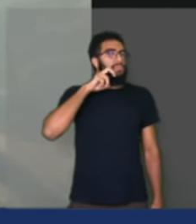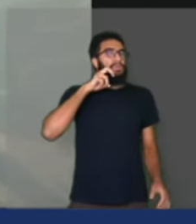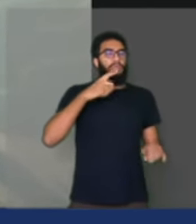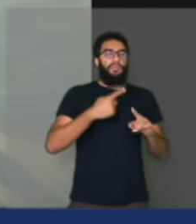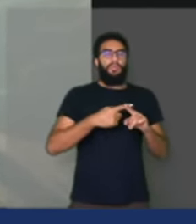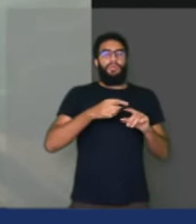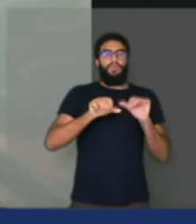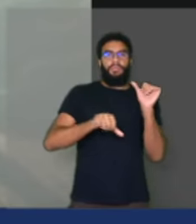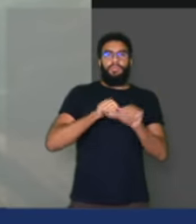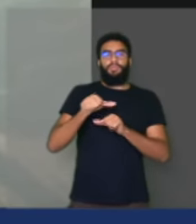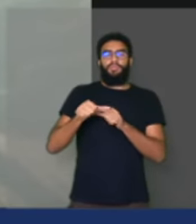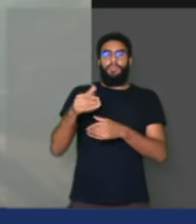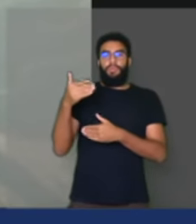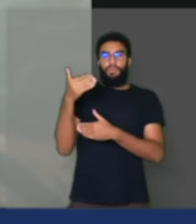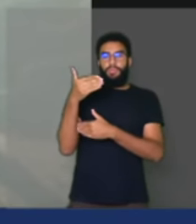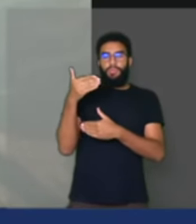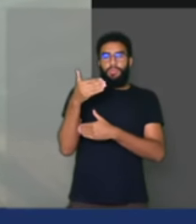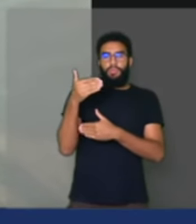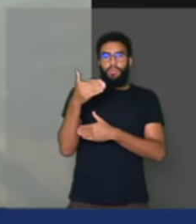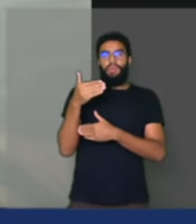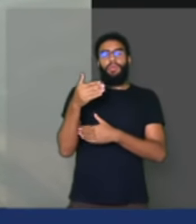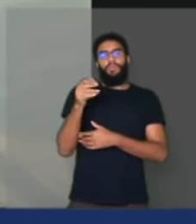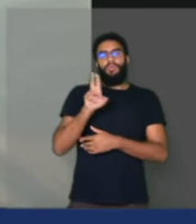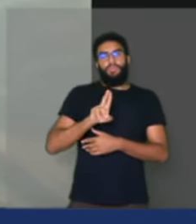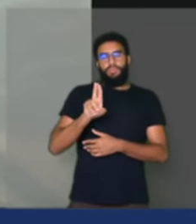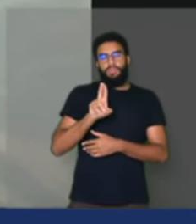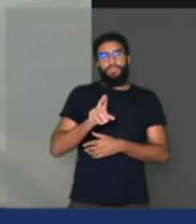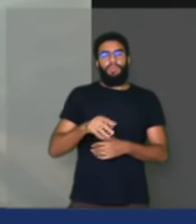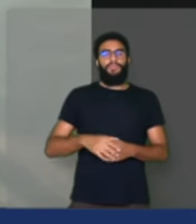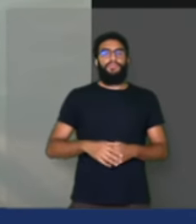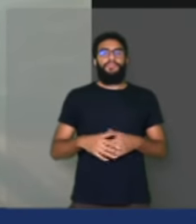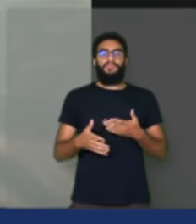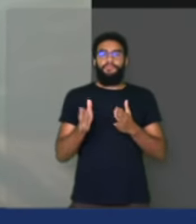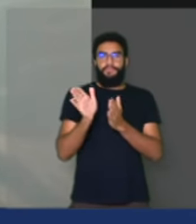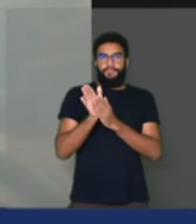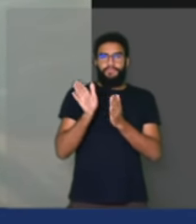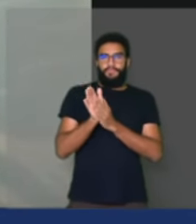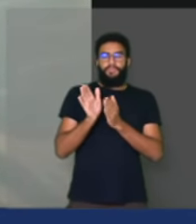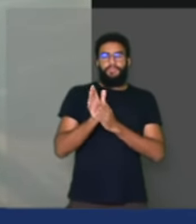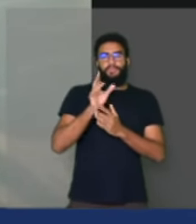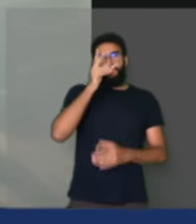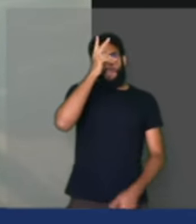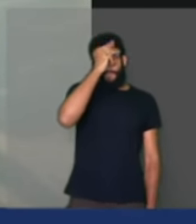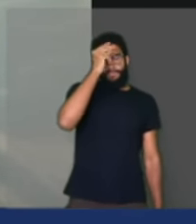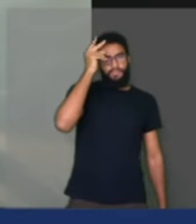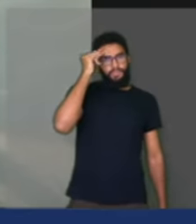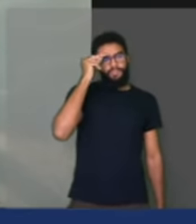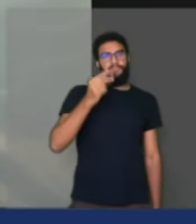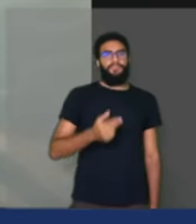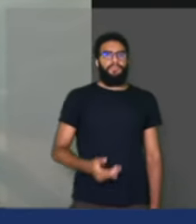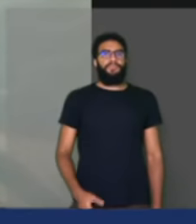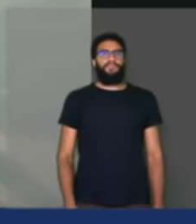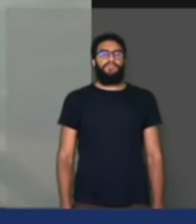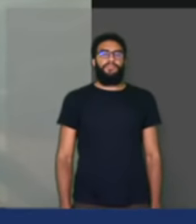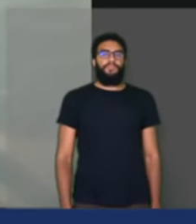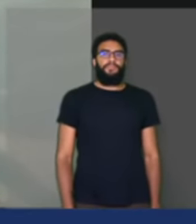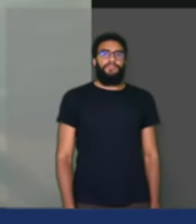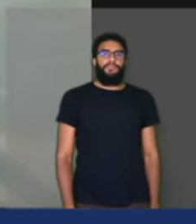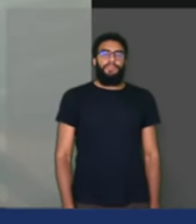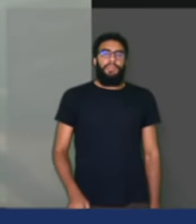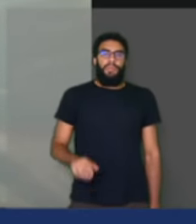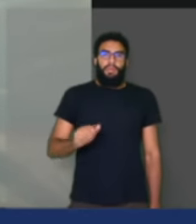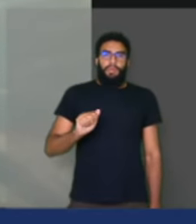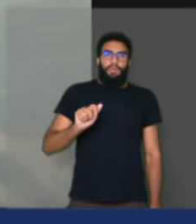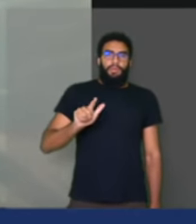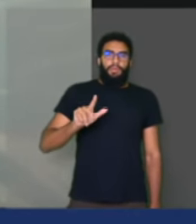disposição da Justiça para ser utilizado como hospital de campanha. Então, parabéns ao nosso prefeito, o prefeito Álvaro Dias, um